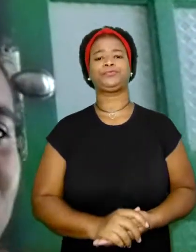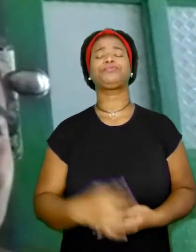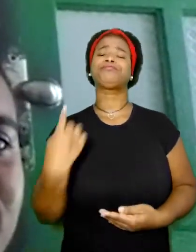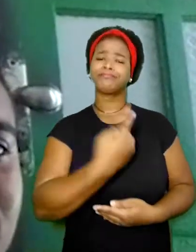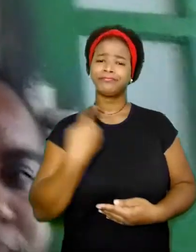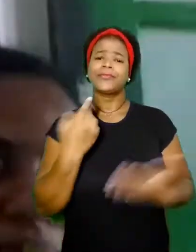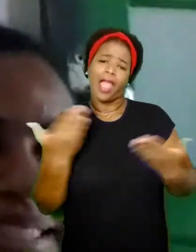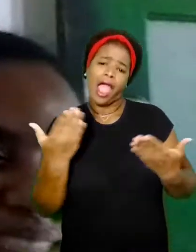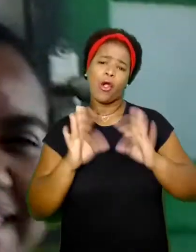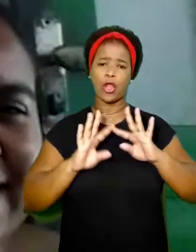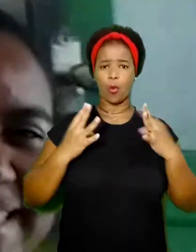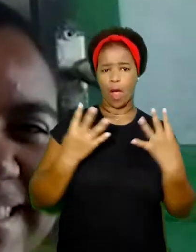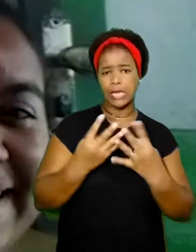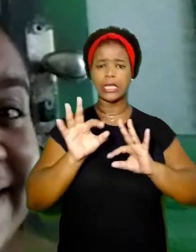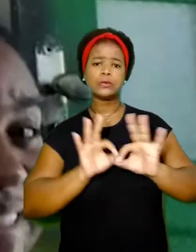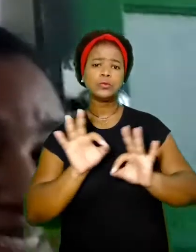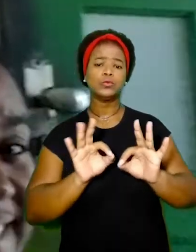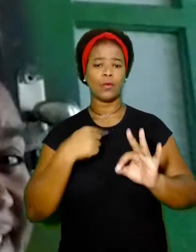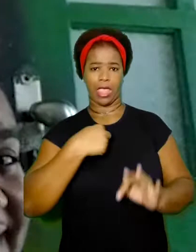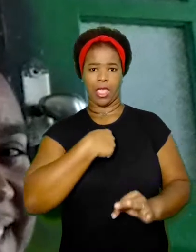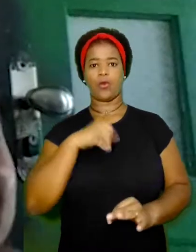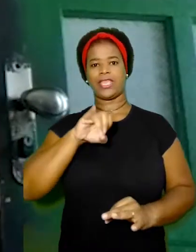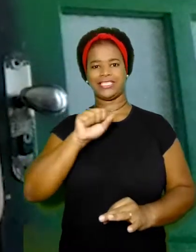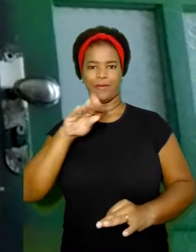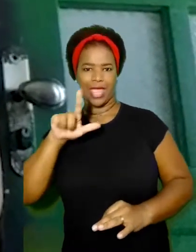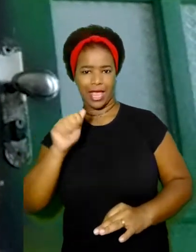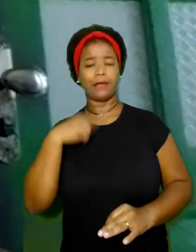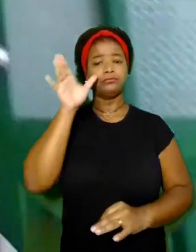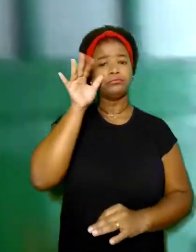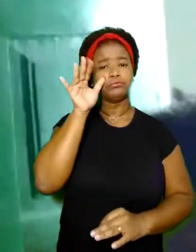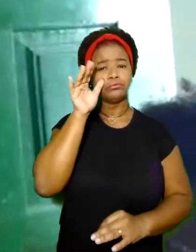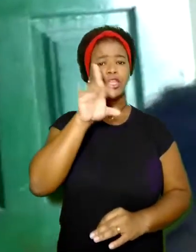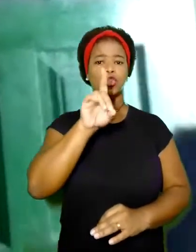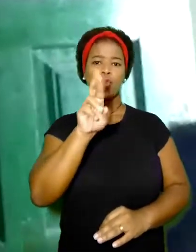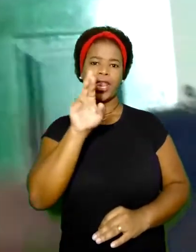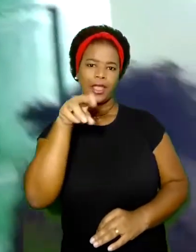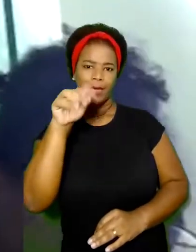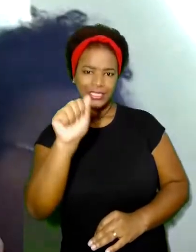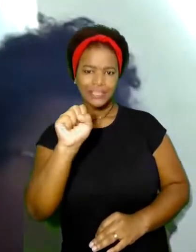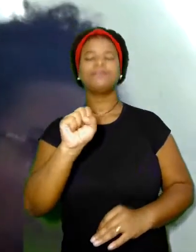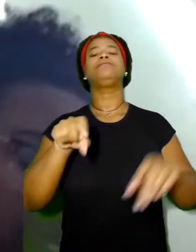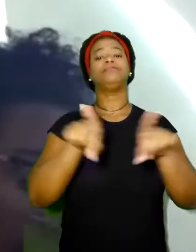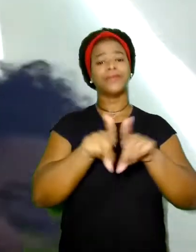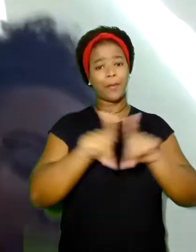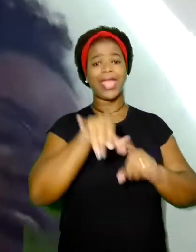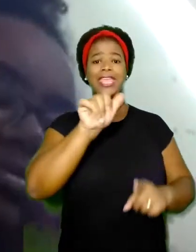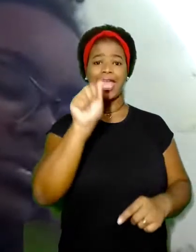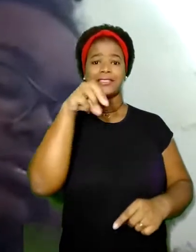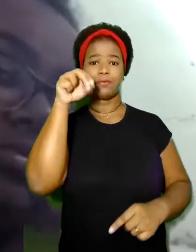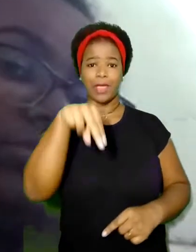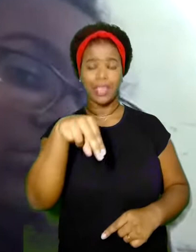nessa quarentena, eu e a Isabela, a gente vê doramas A Isabela e a Yasmin vê anime